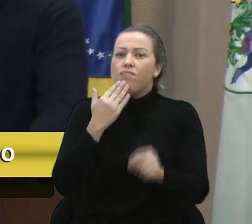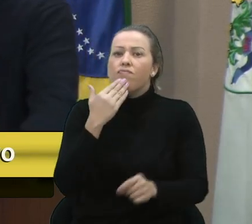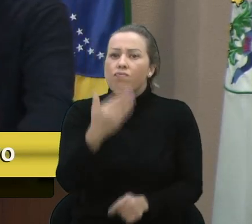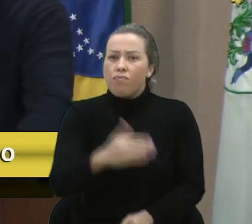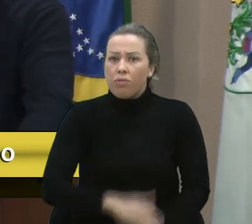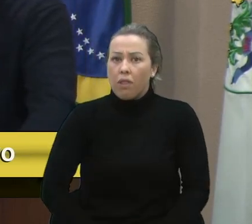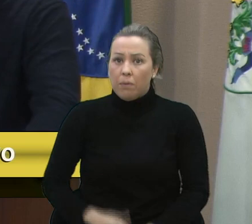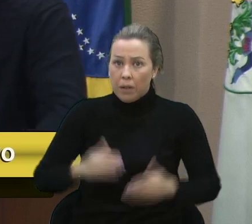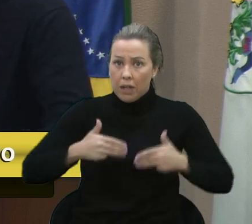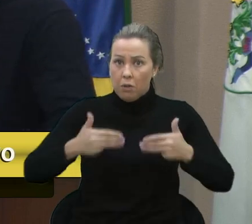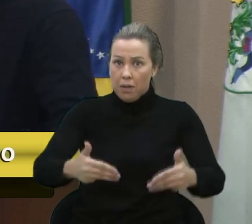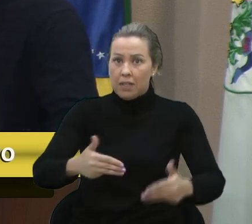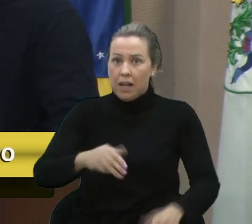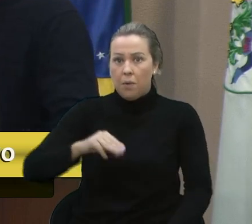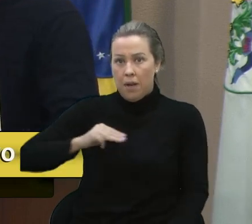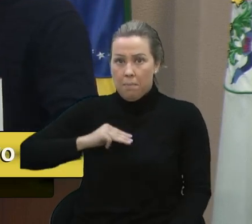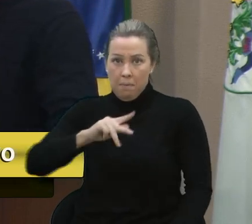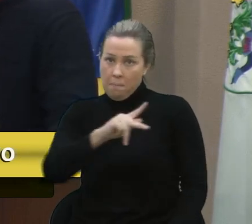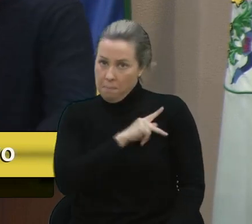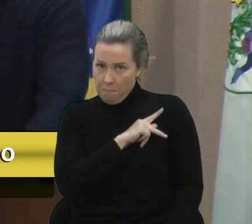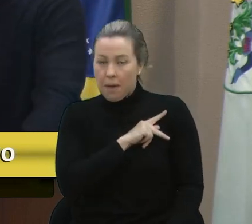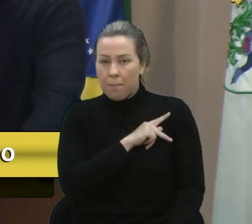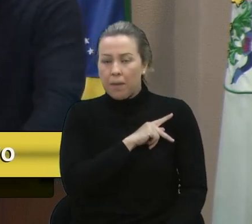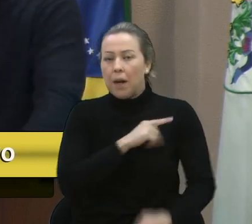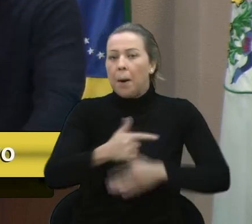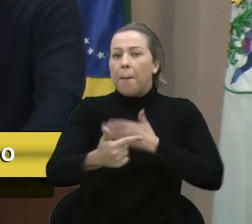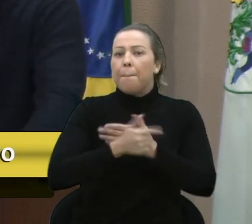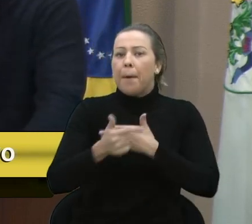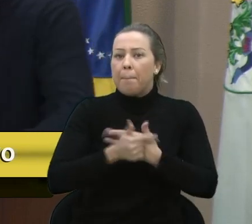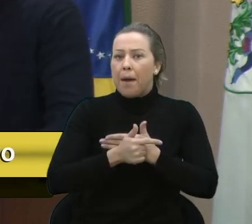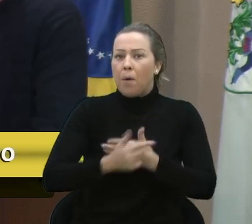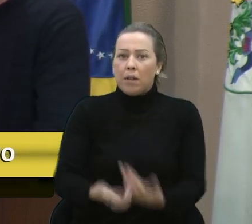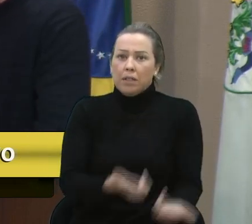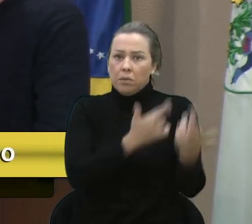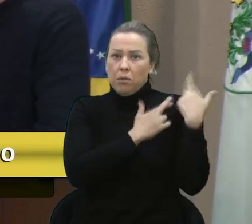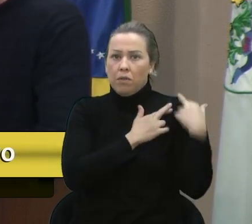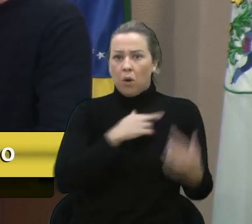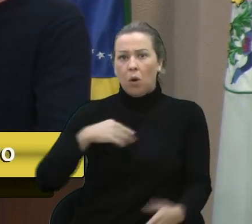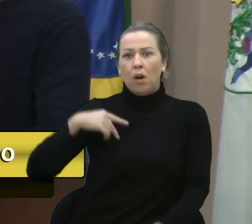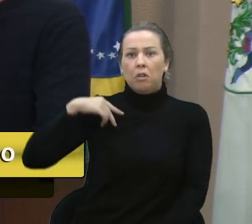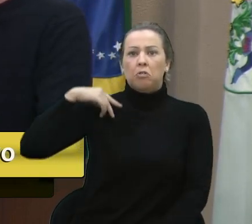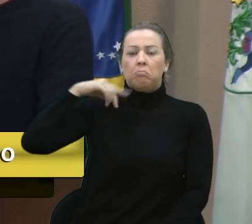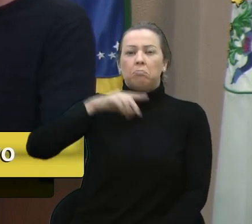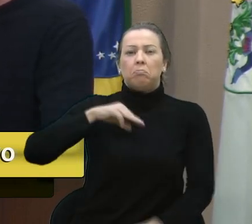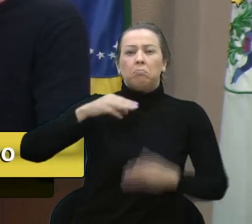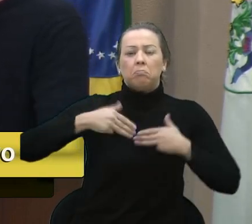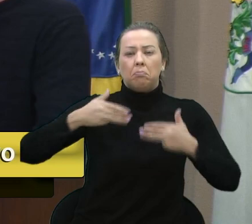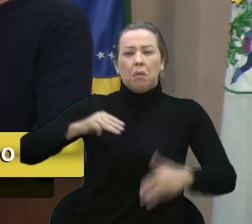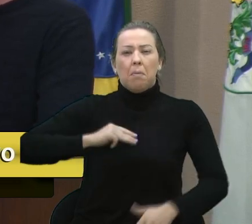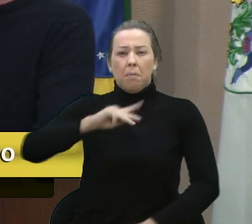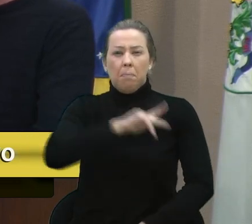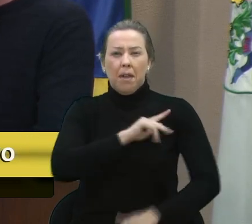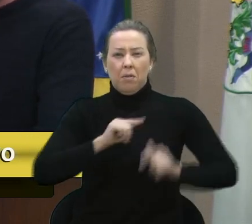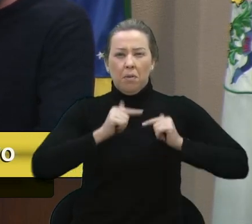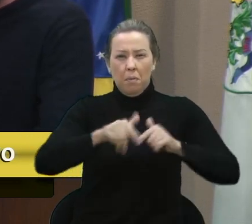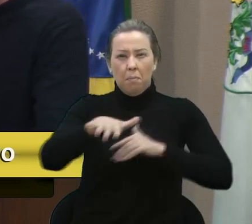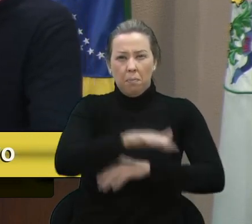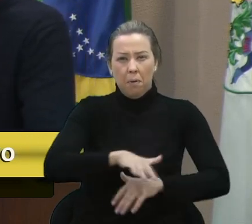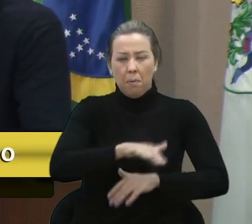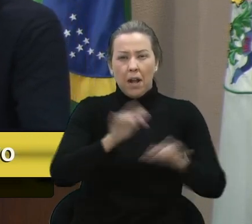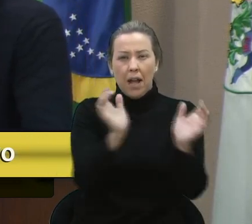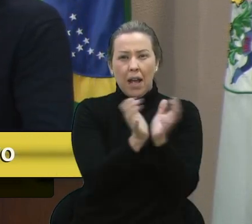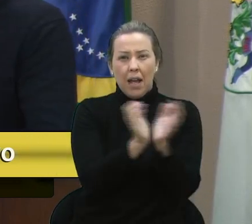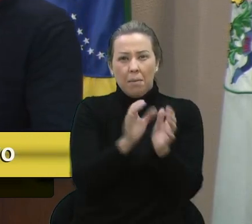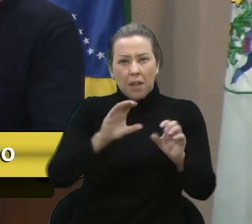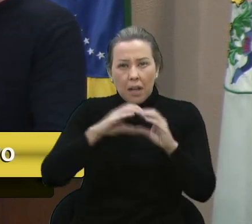Que o Ministério Público, no papel do seu procurador, renomado procurador, o Ministério Público do Trabalho, tão bem-quisto pela